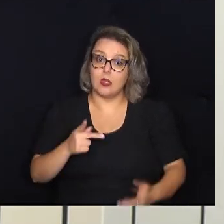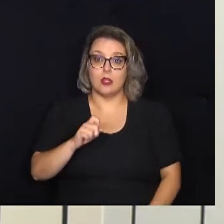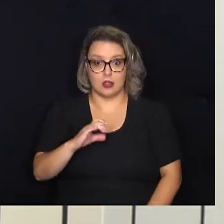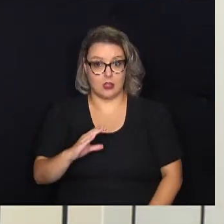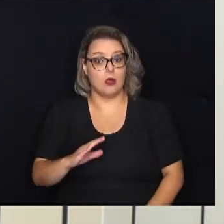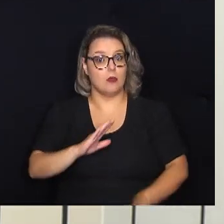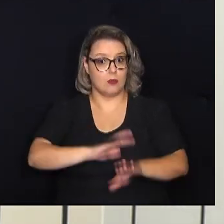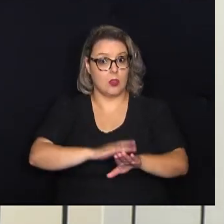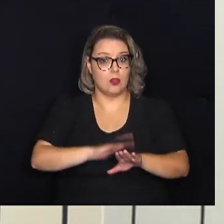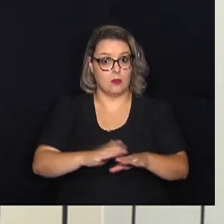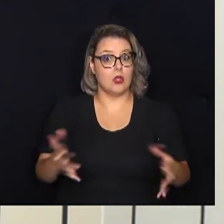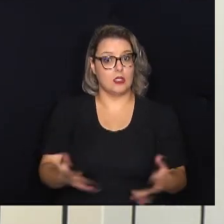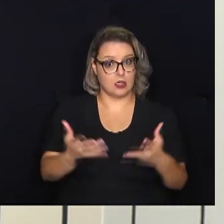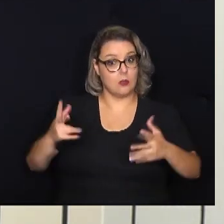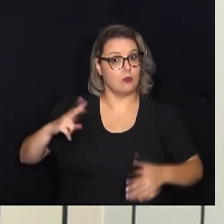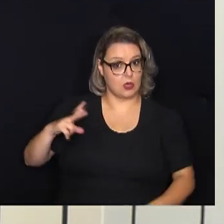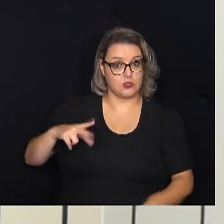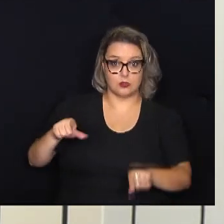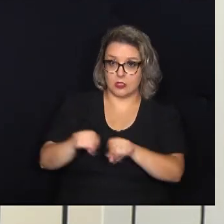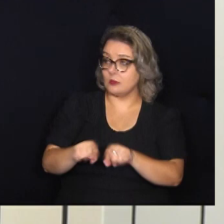da iniciativa privada.